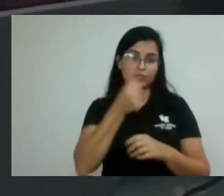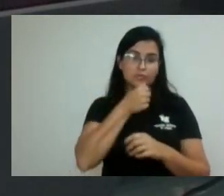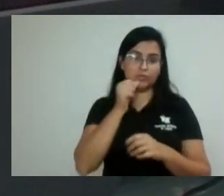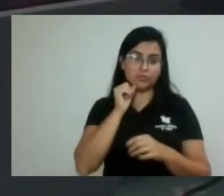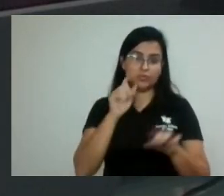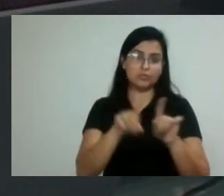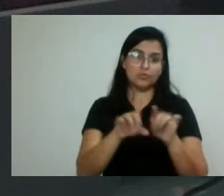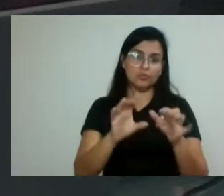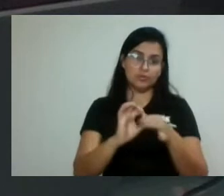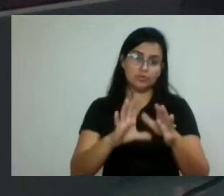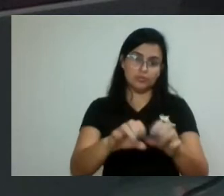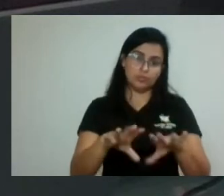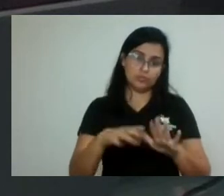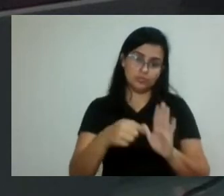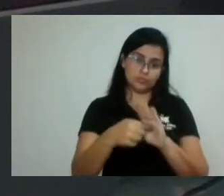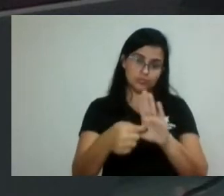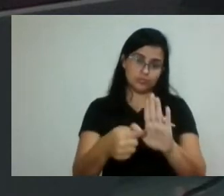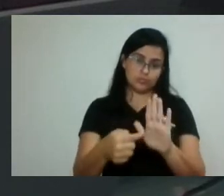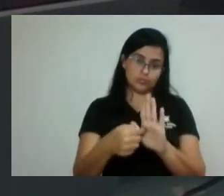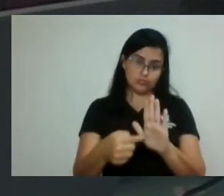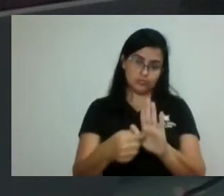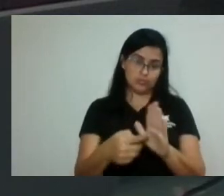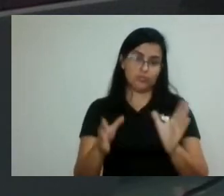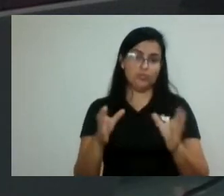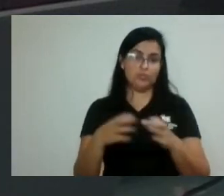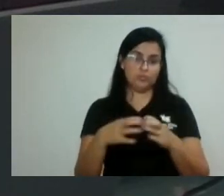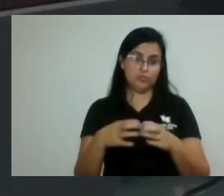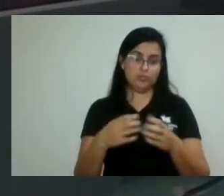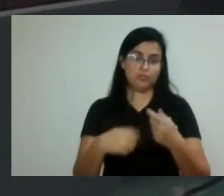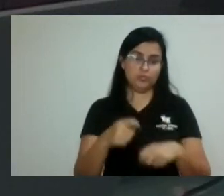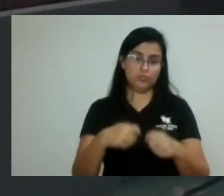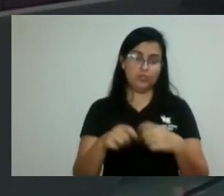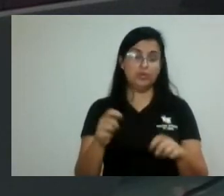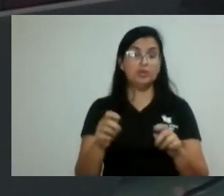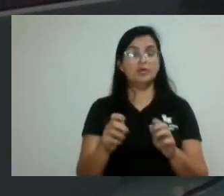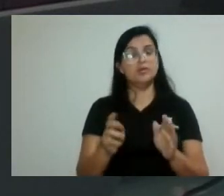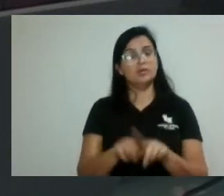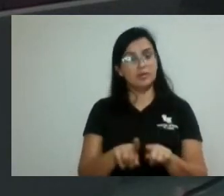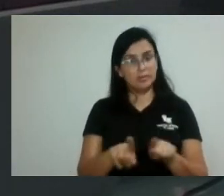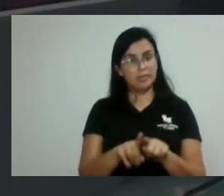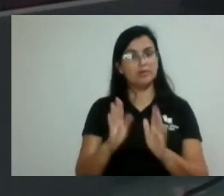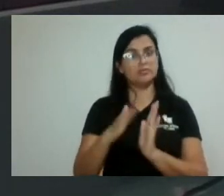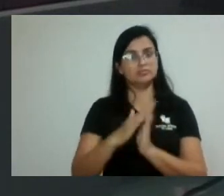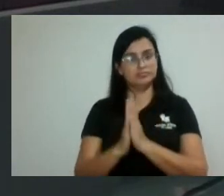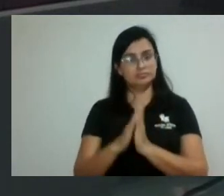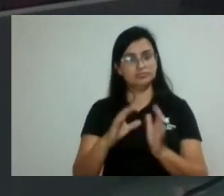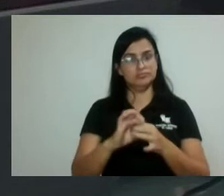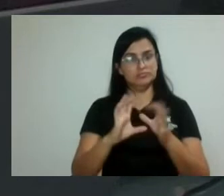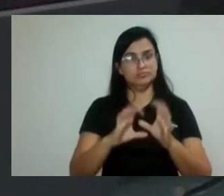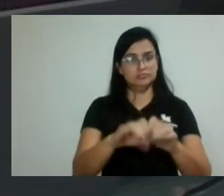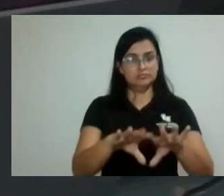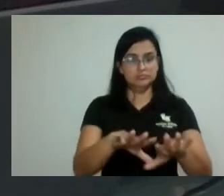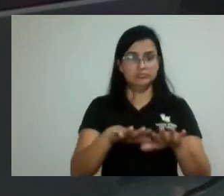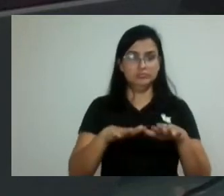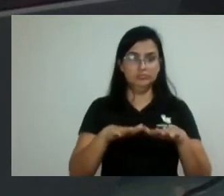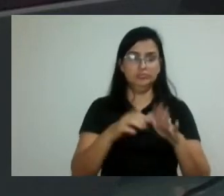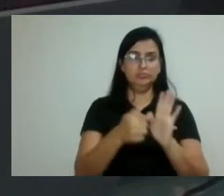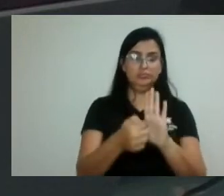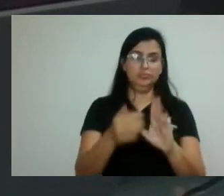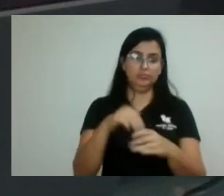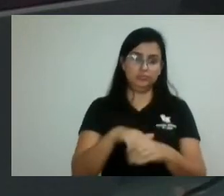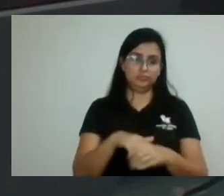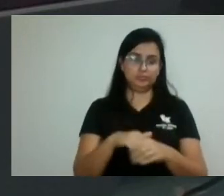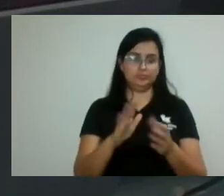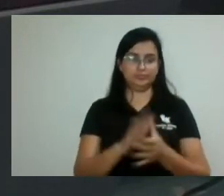comissão de finanças. Terceira e último vereador dessa comissão, vereador Tiago Minecão, também liberando para o plenário, onde manifestará seu voto. Agora, da